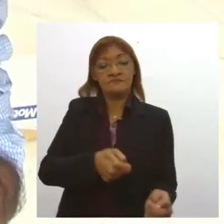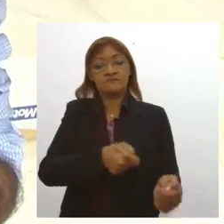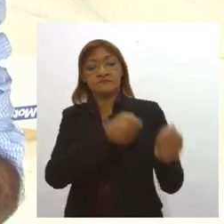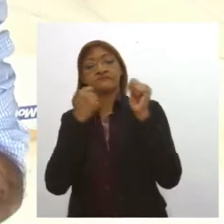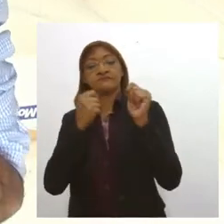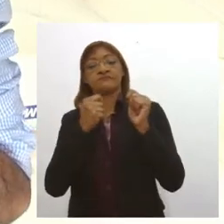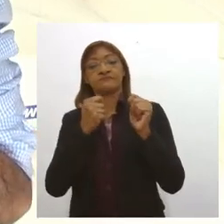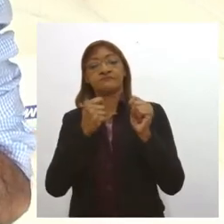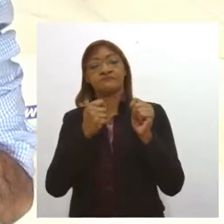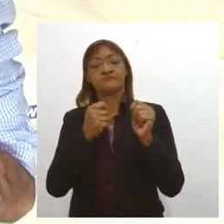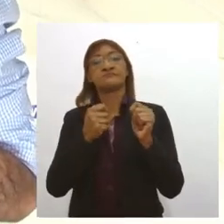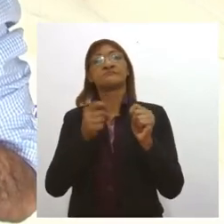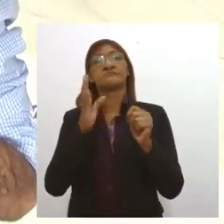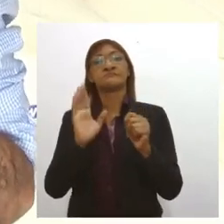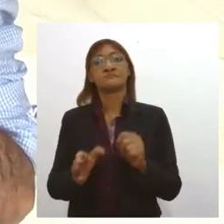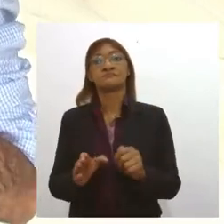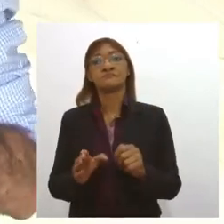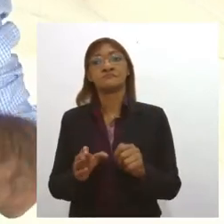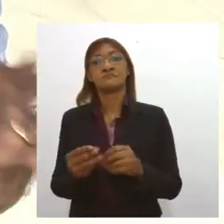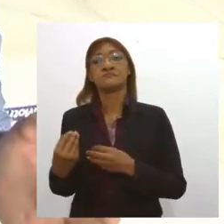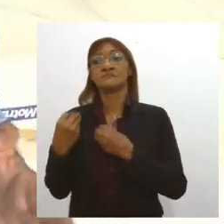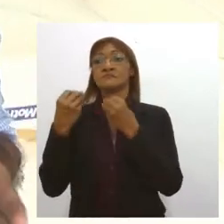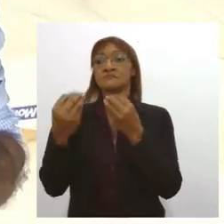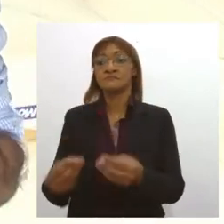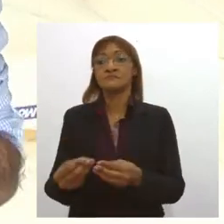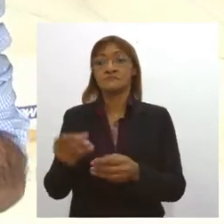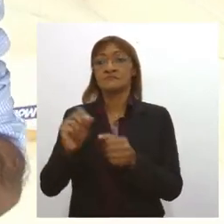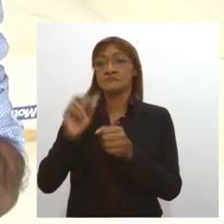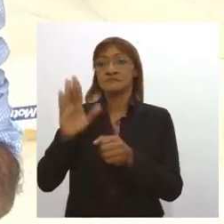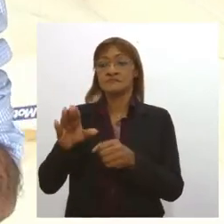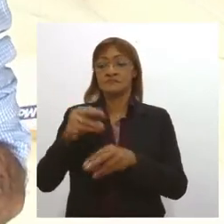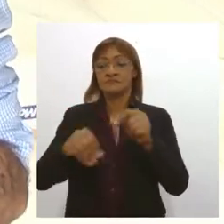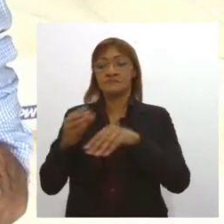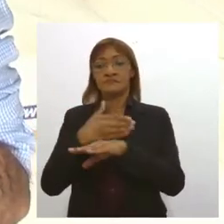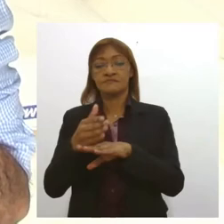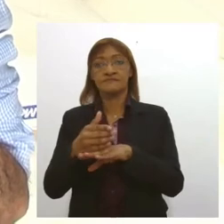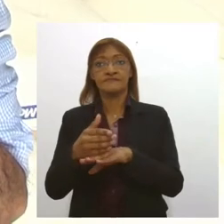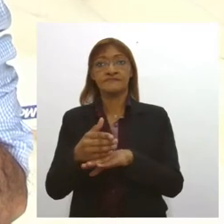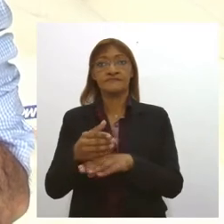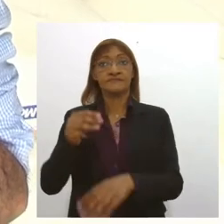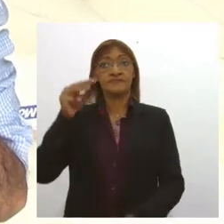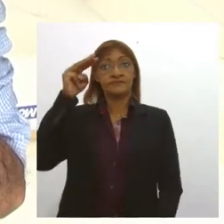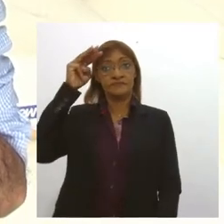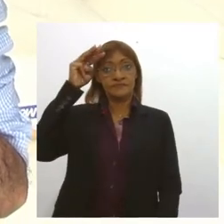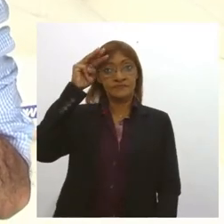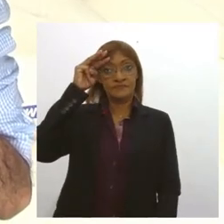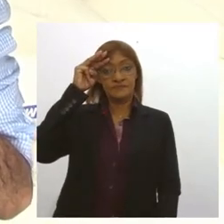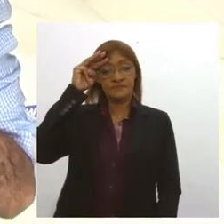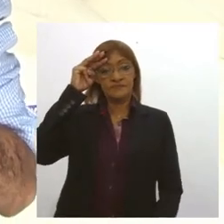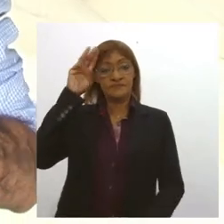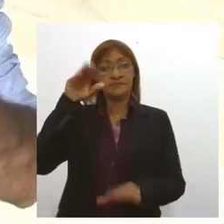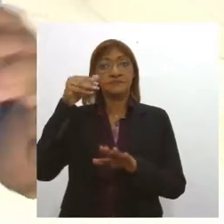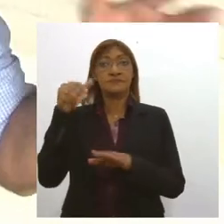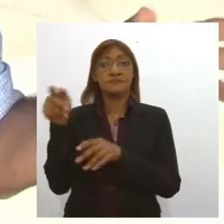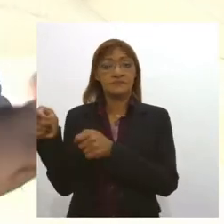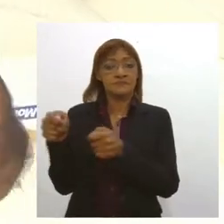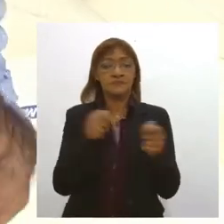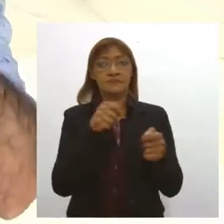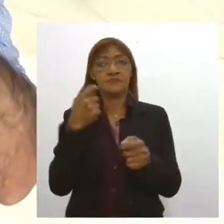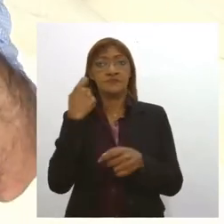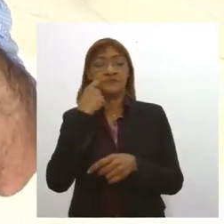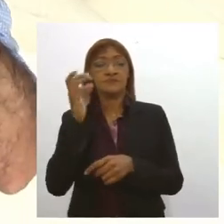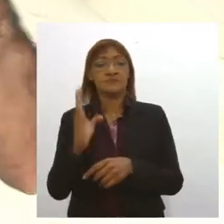para a produção da farinha de terça a sexta basicamente são os dias de produção de farinha de mandioca nas